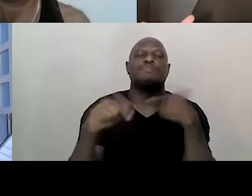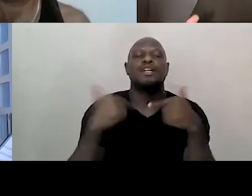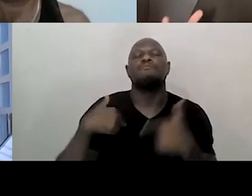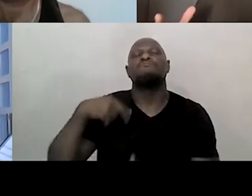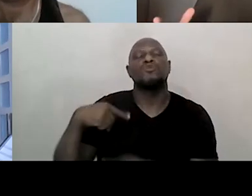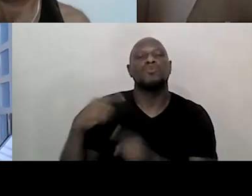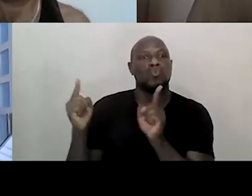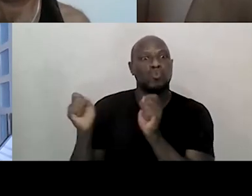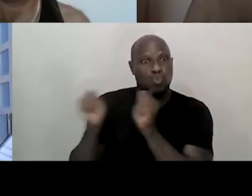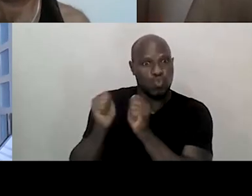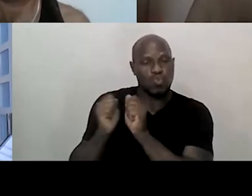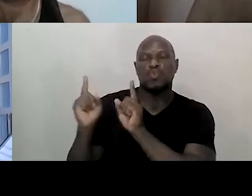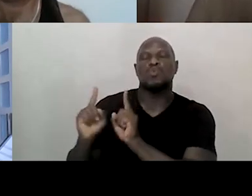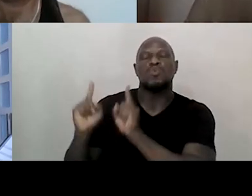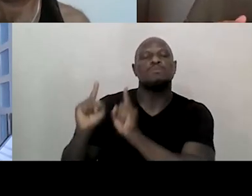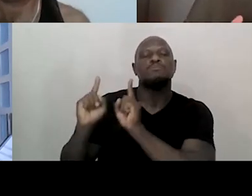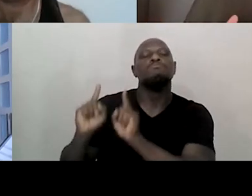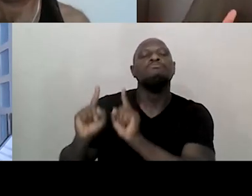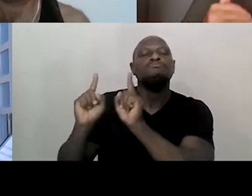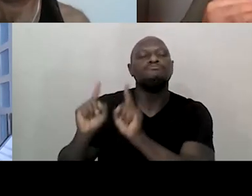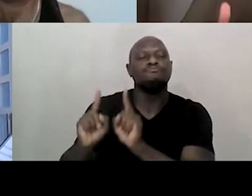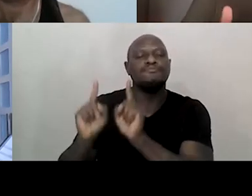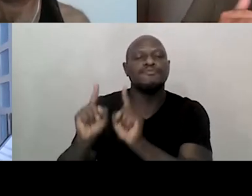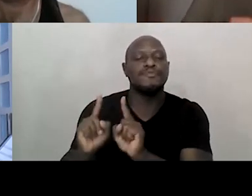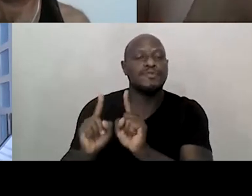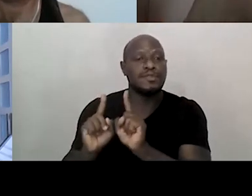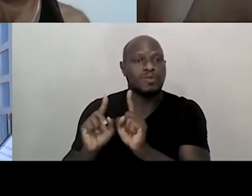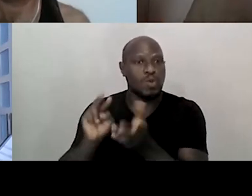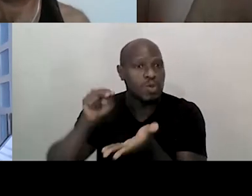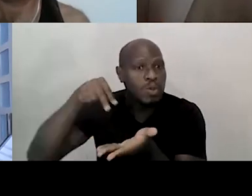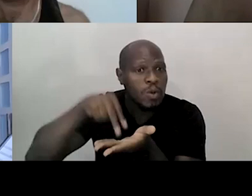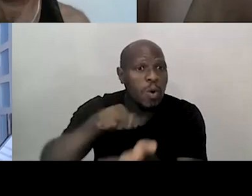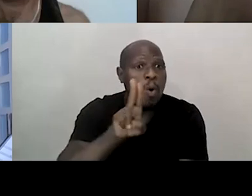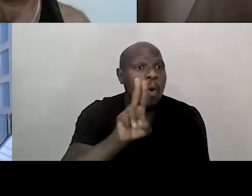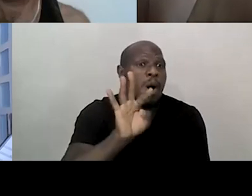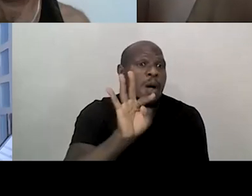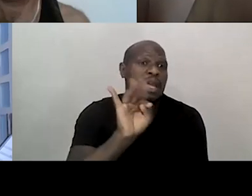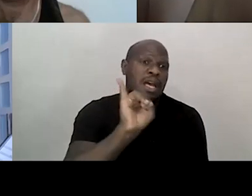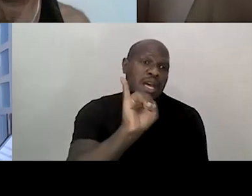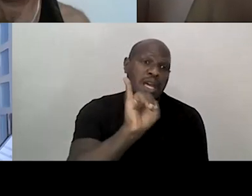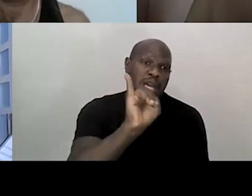dupla, a gente sempre trabalha em dupla, de palhaços, e quando a gente chegou na UTI do Hospital da Restauração em Recife,